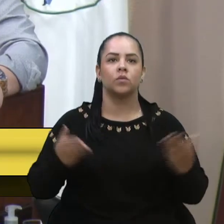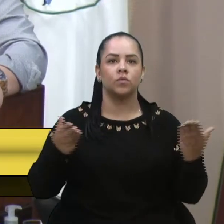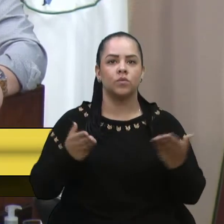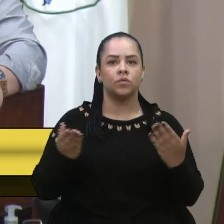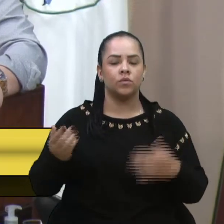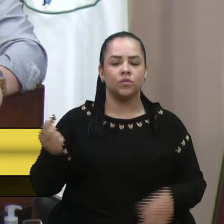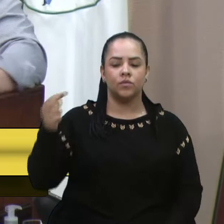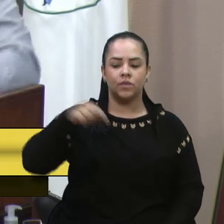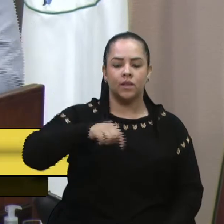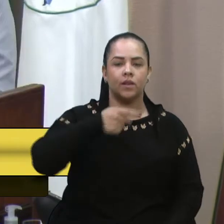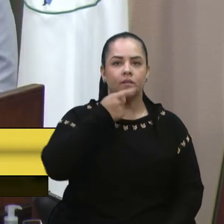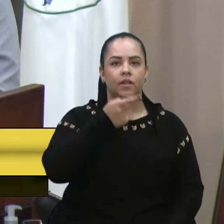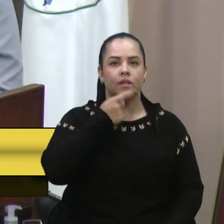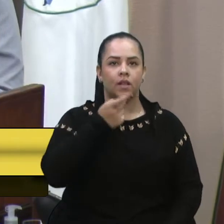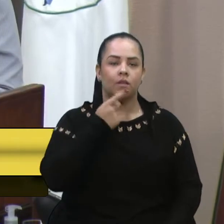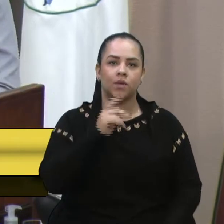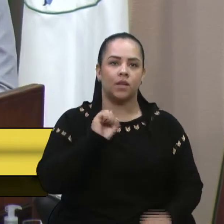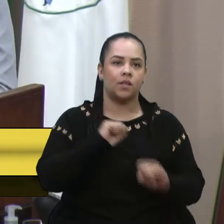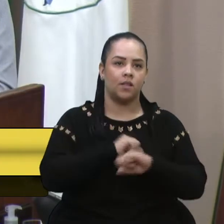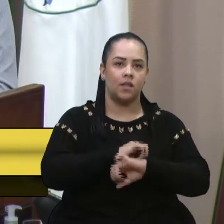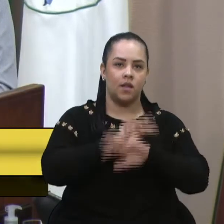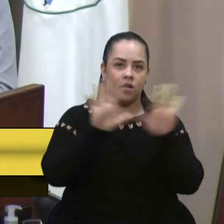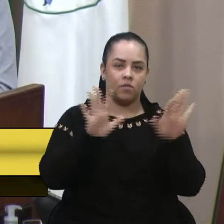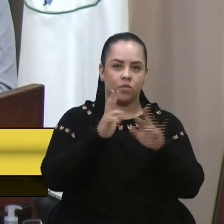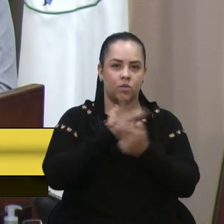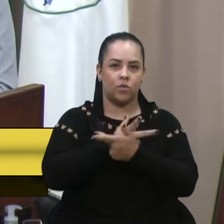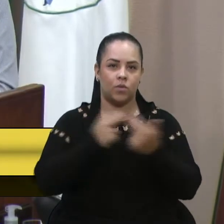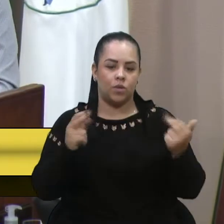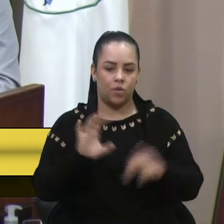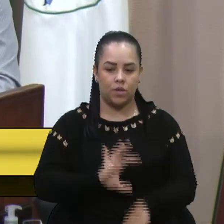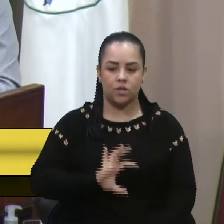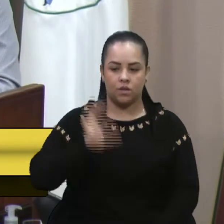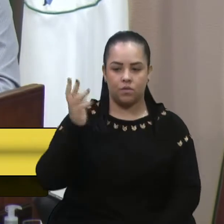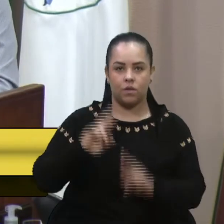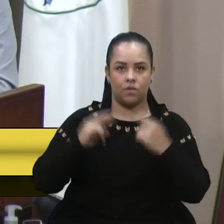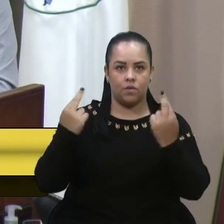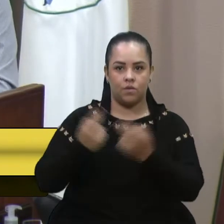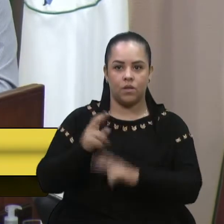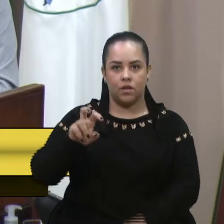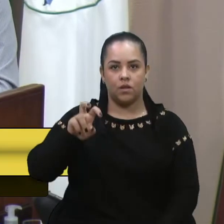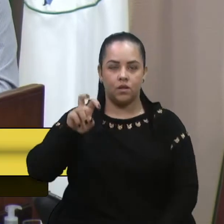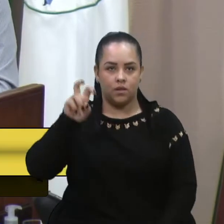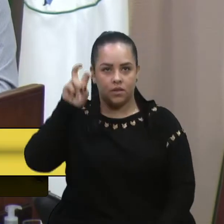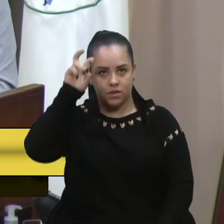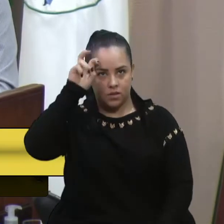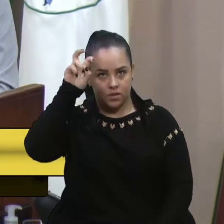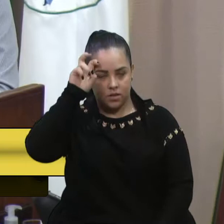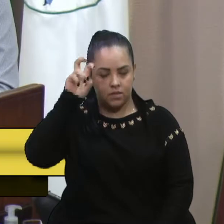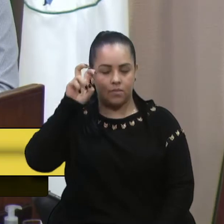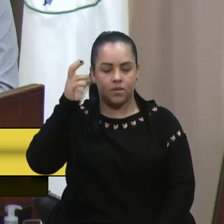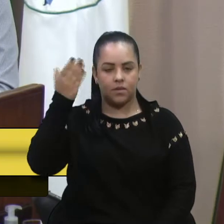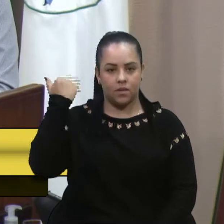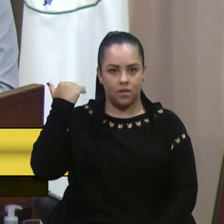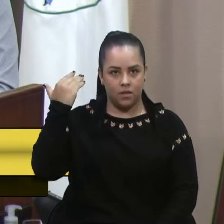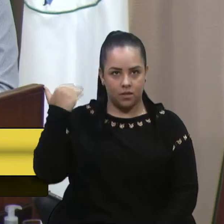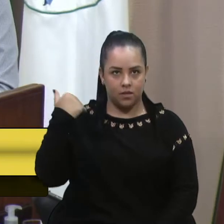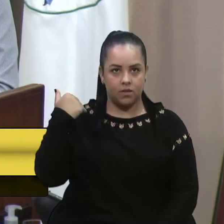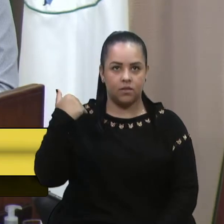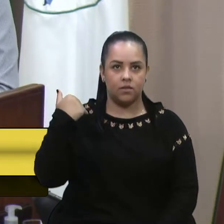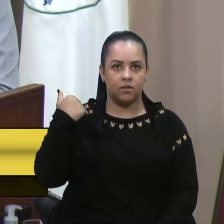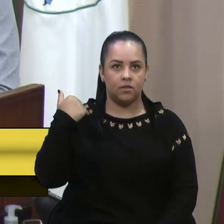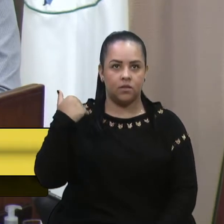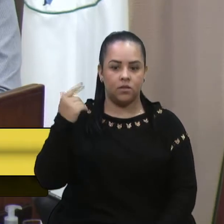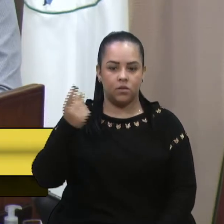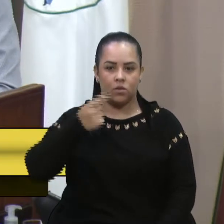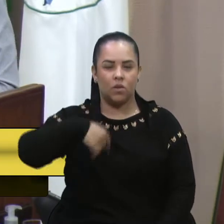também para algum esclarecimento que aconteceu na sessão de quinta-feira passada, que a gente acabou